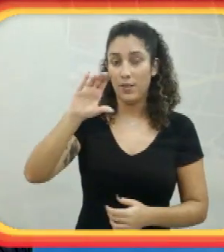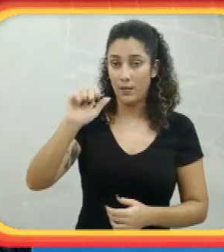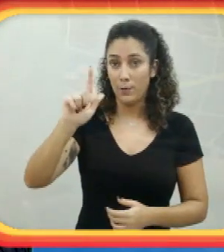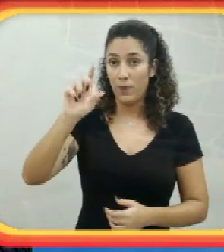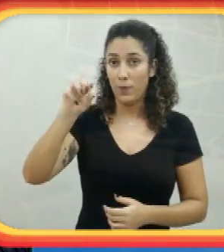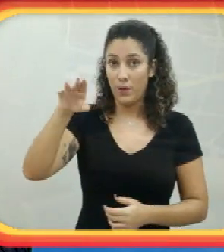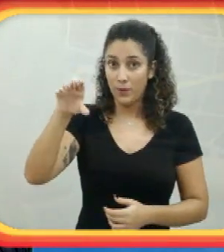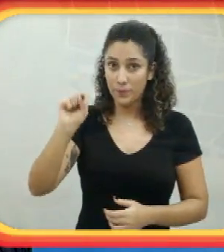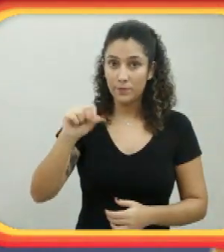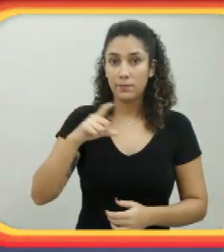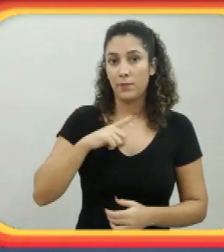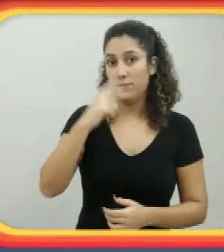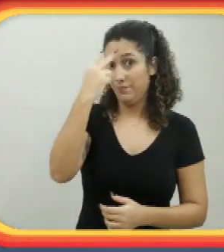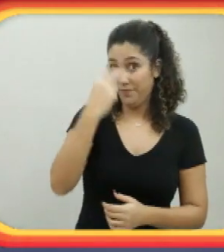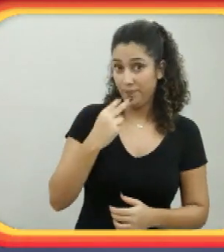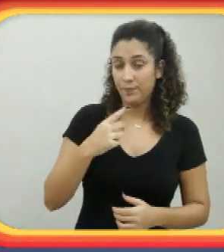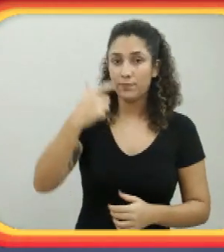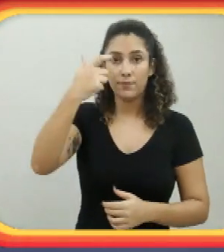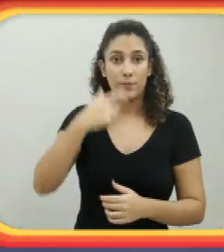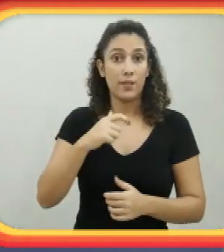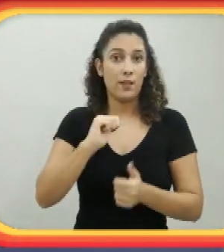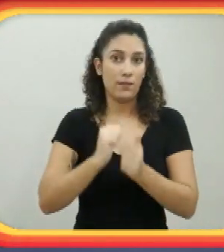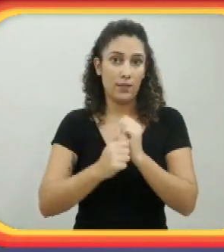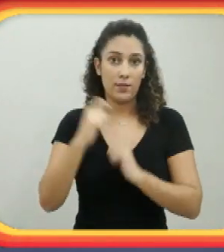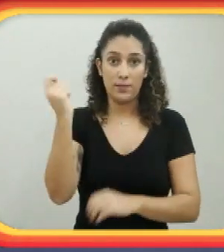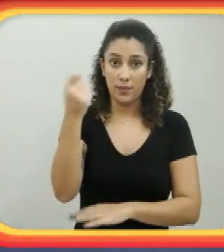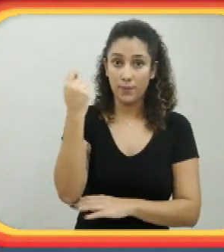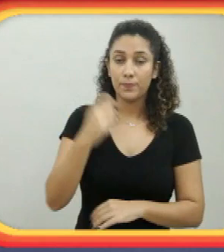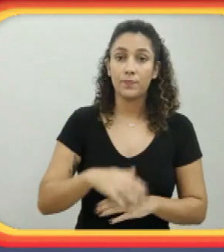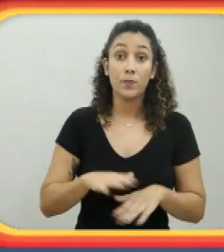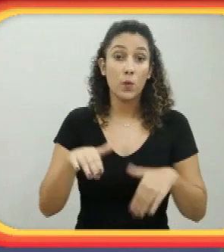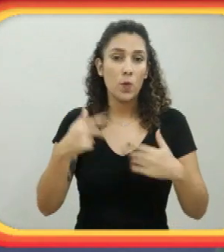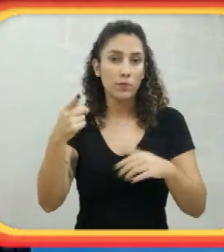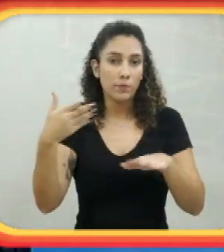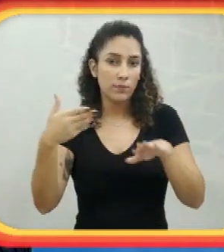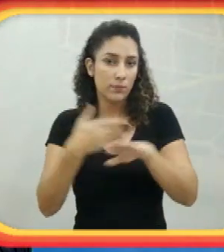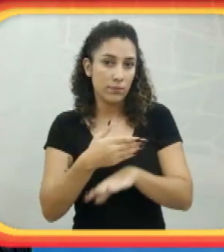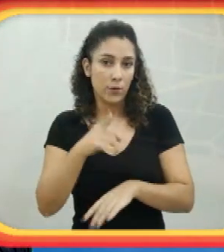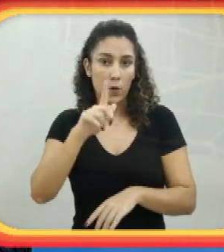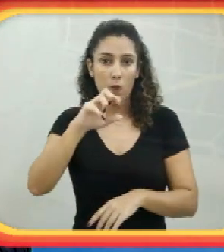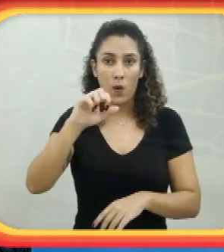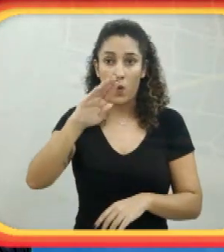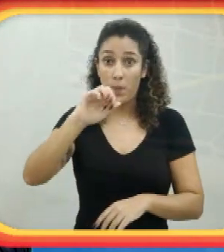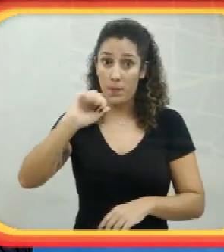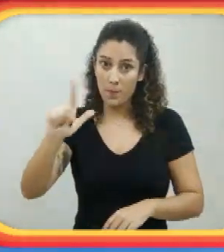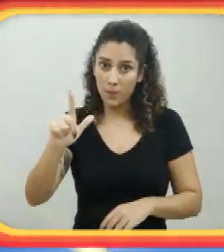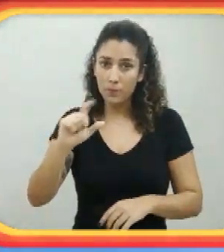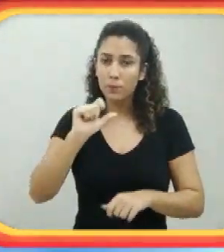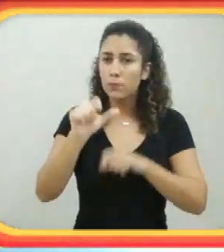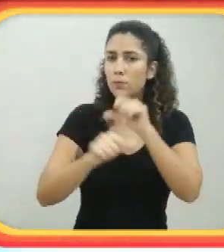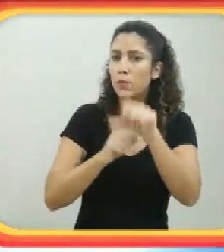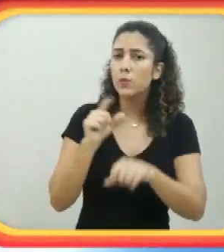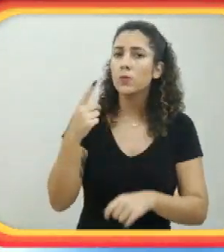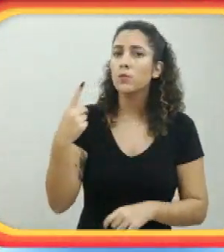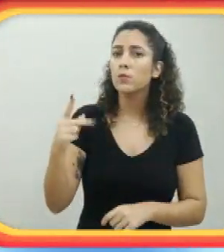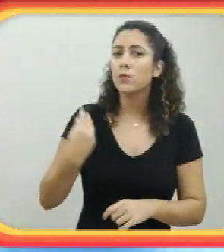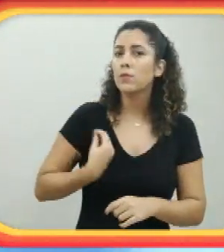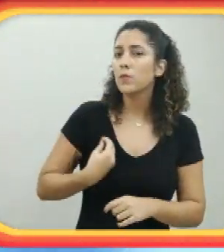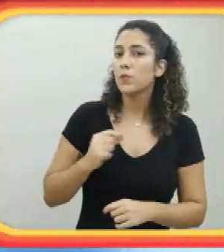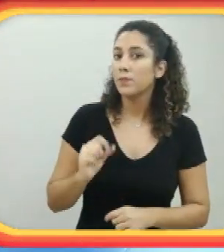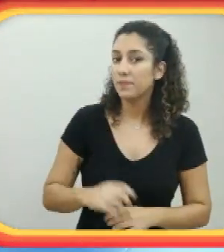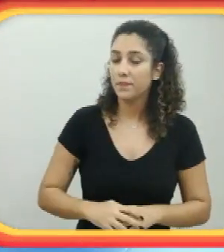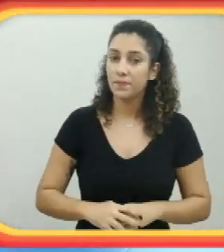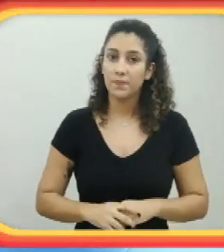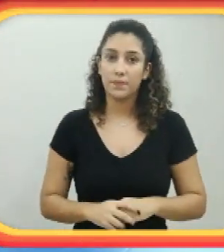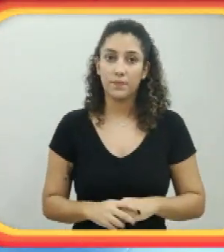Em quem está do meu lado é a Jéssica Gomes, que tem deficiência visual, que é atleta da seleção. Quando você entrou para